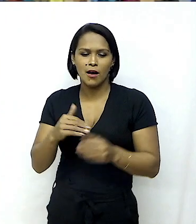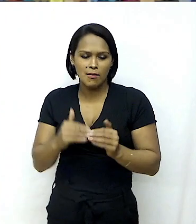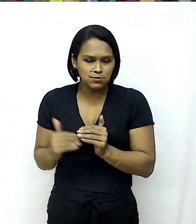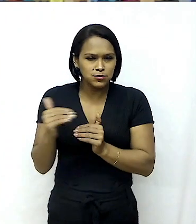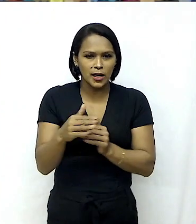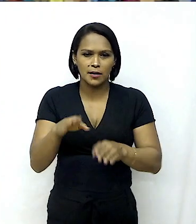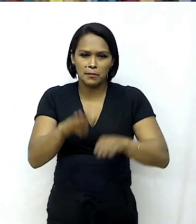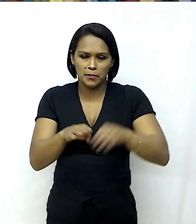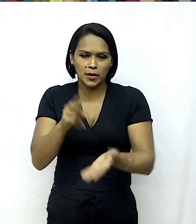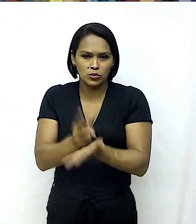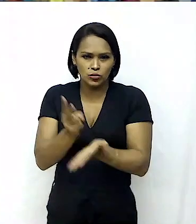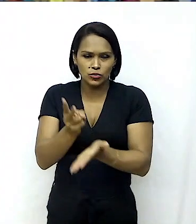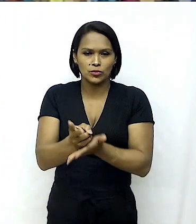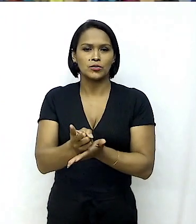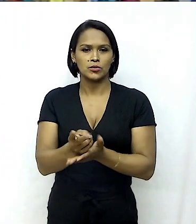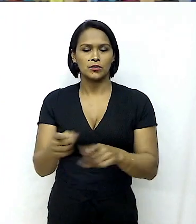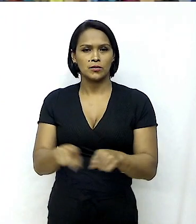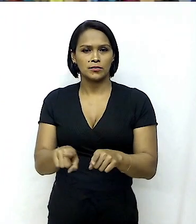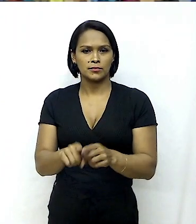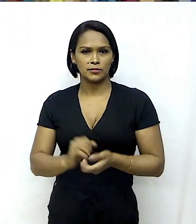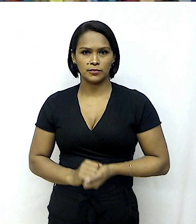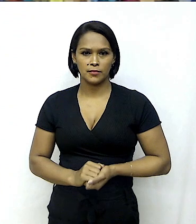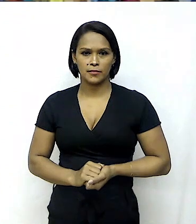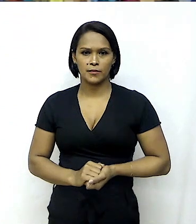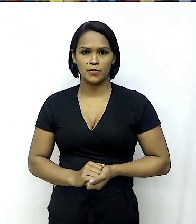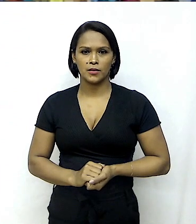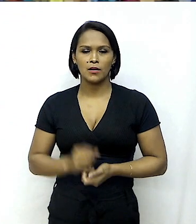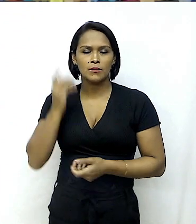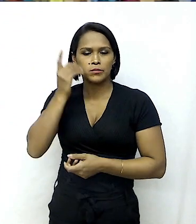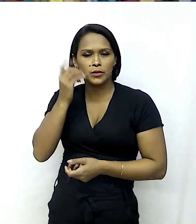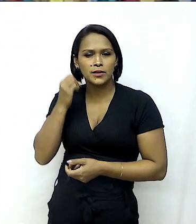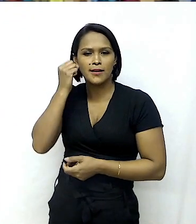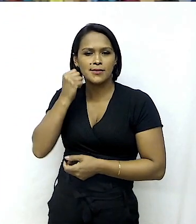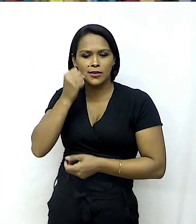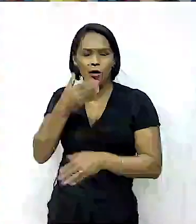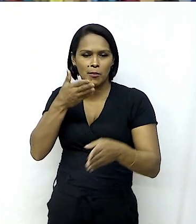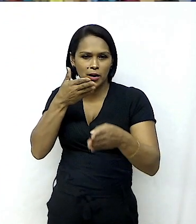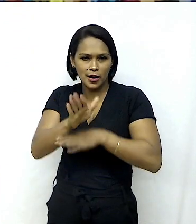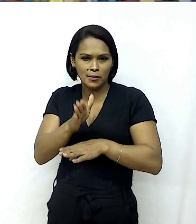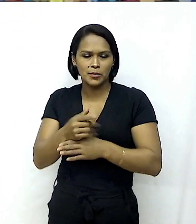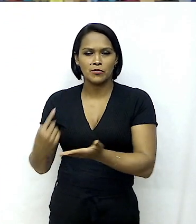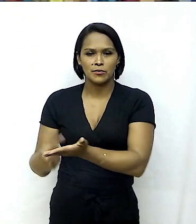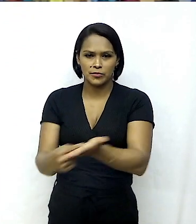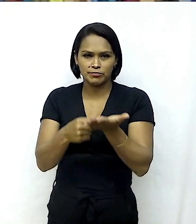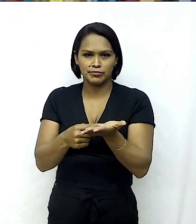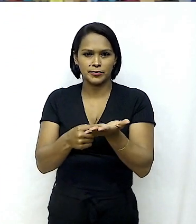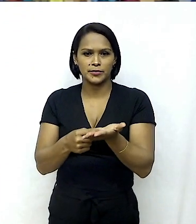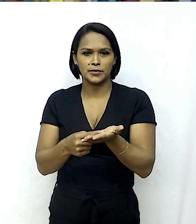dos nossos deputados e senadores para aprovação desses acordos.